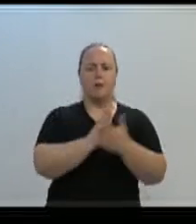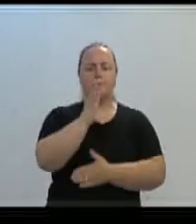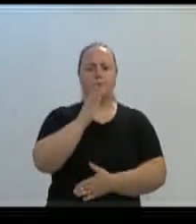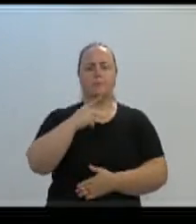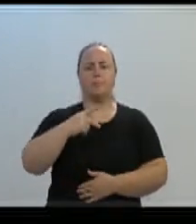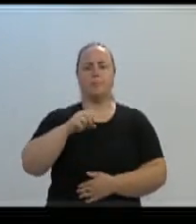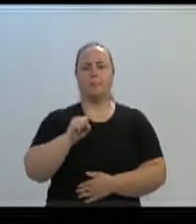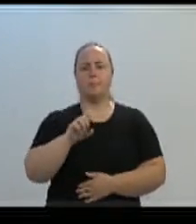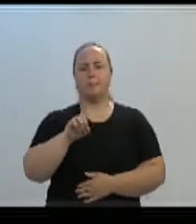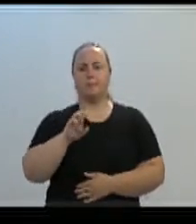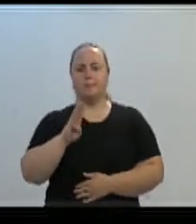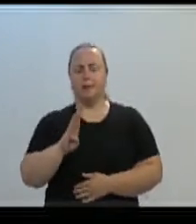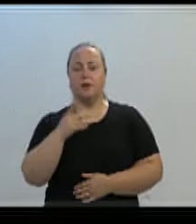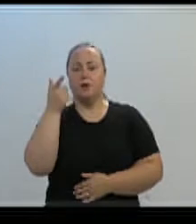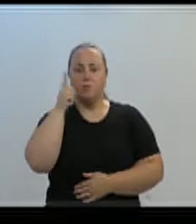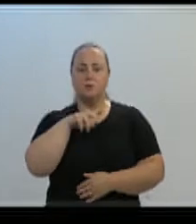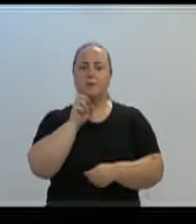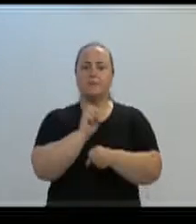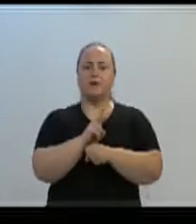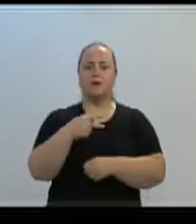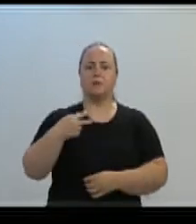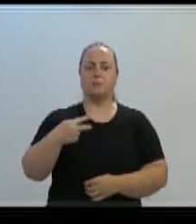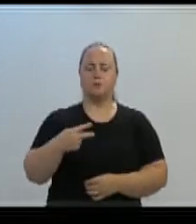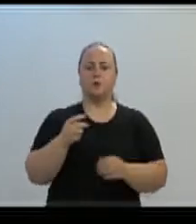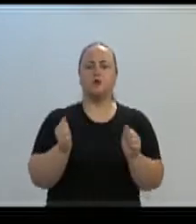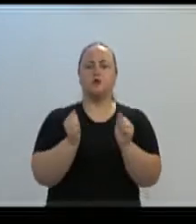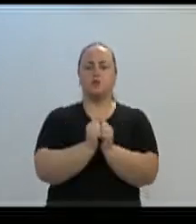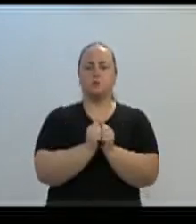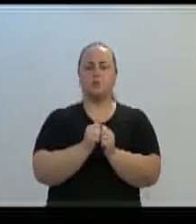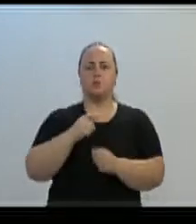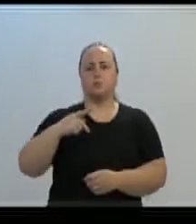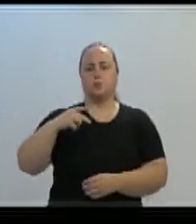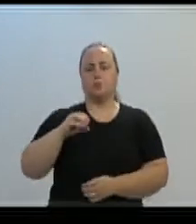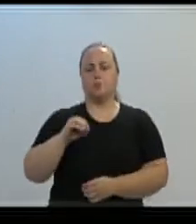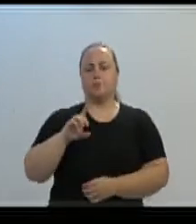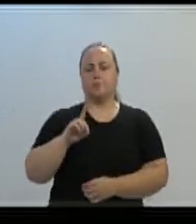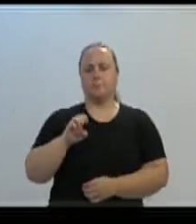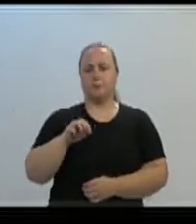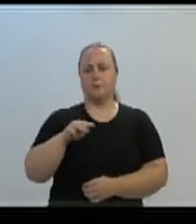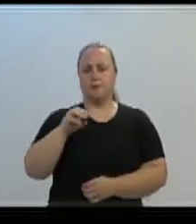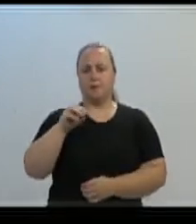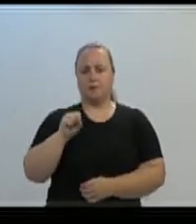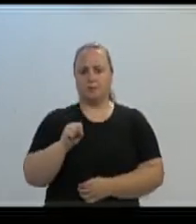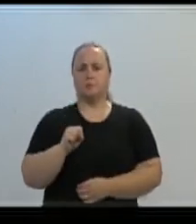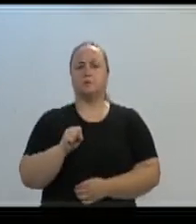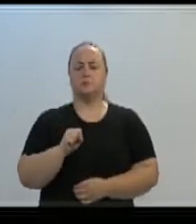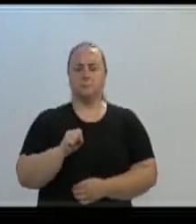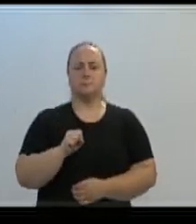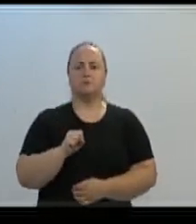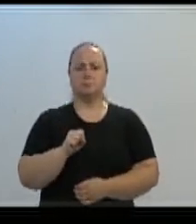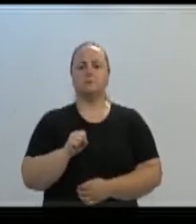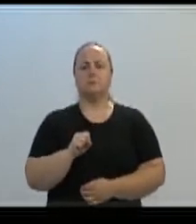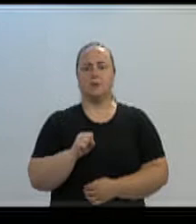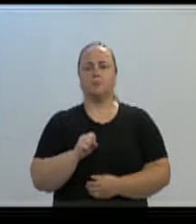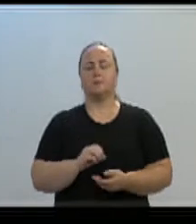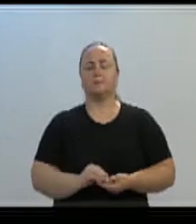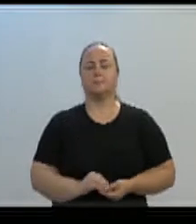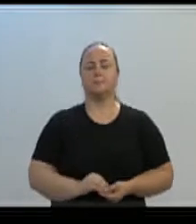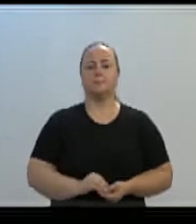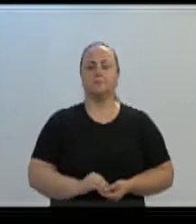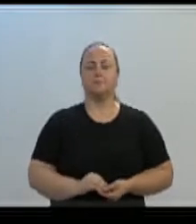fazer duas cadeiras ao lado do Podemos, os dois partidos que mais cadeiras vão ter aí na próxima legislatura.